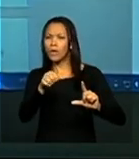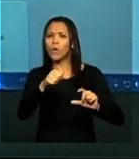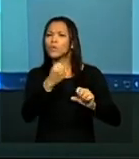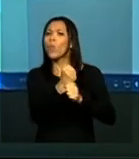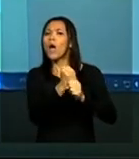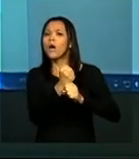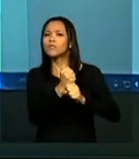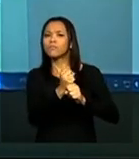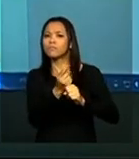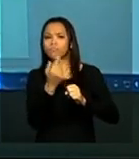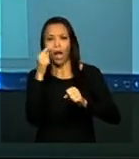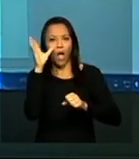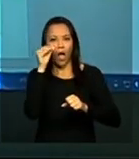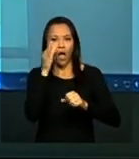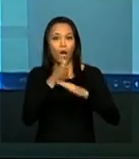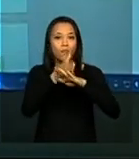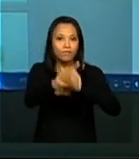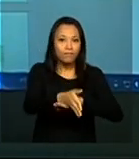consulta.